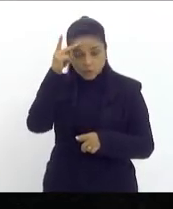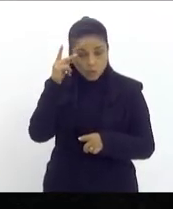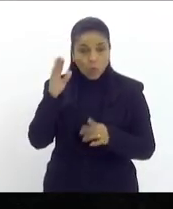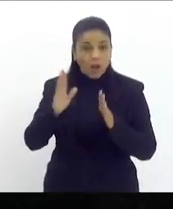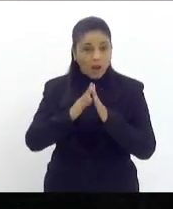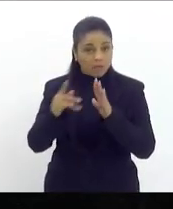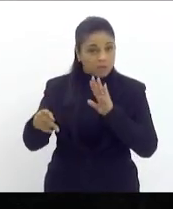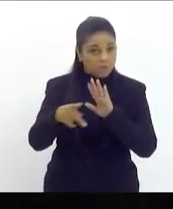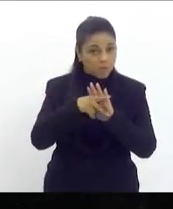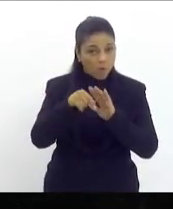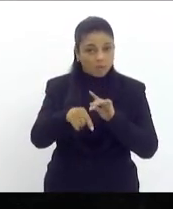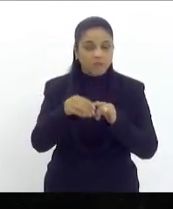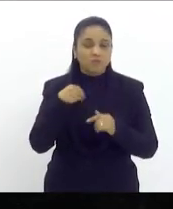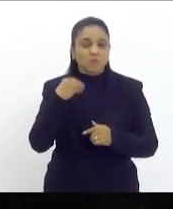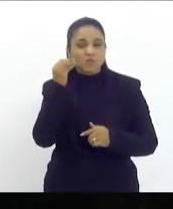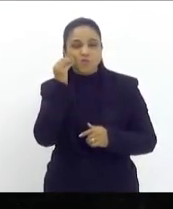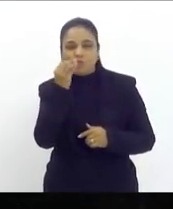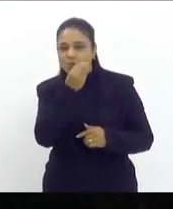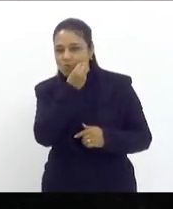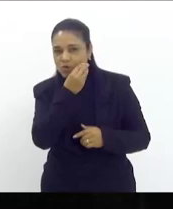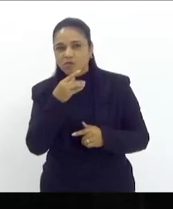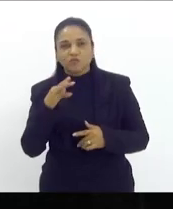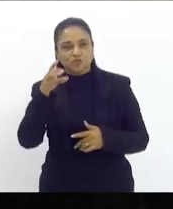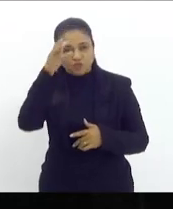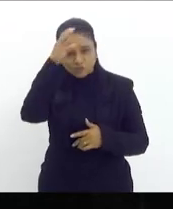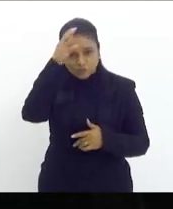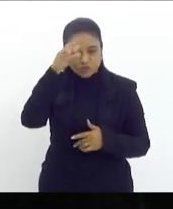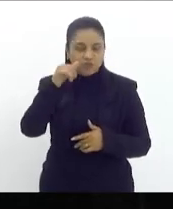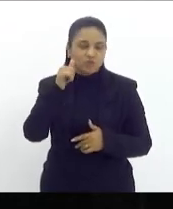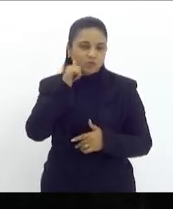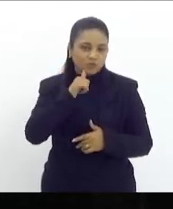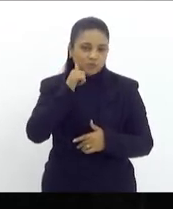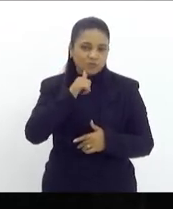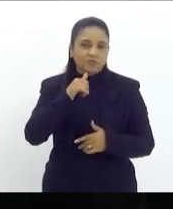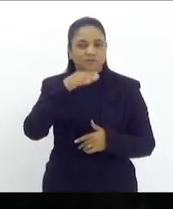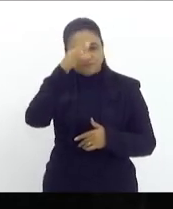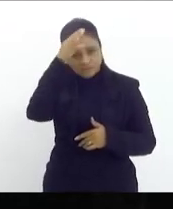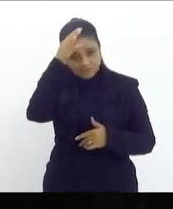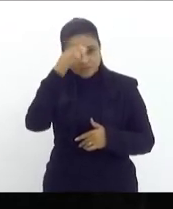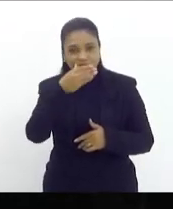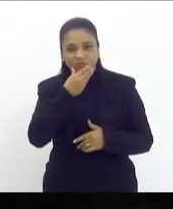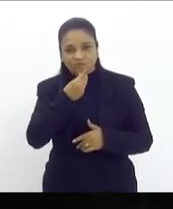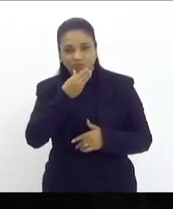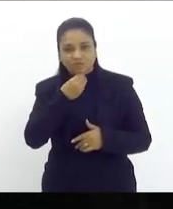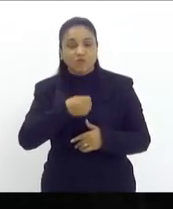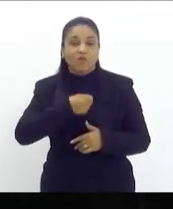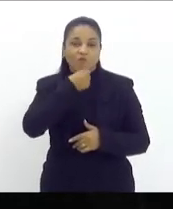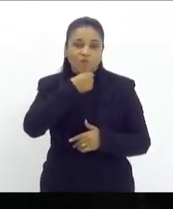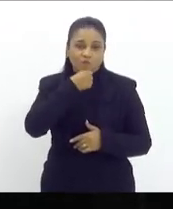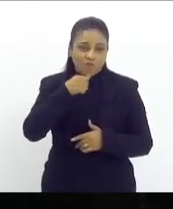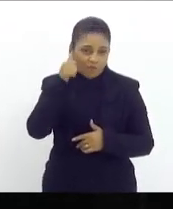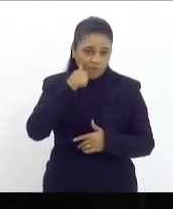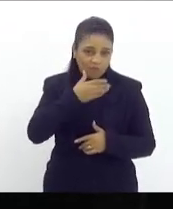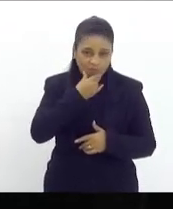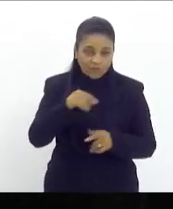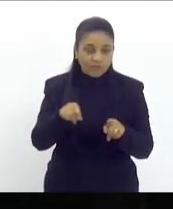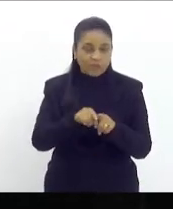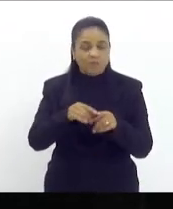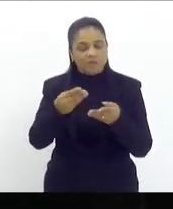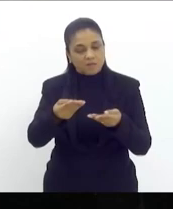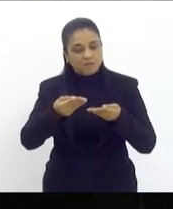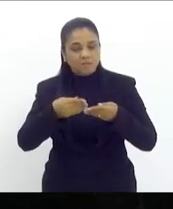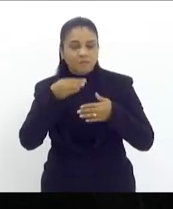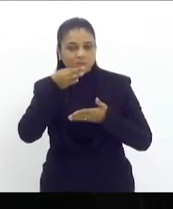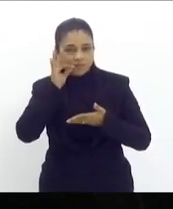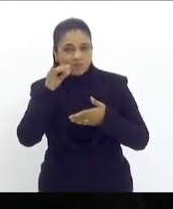um beijo tia um beijo tia um beijo vó que me receberam muito bem com café para a gente poder debater a política de São João a política